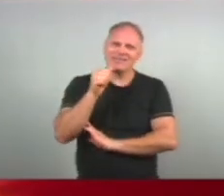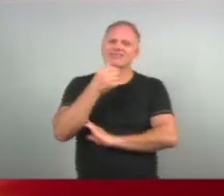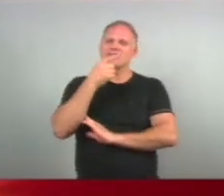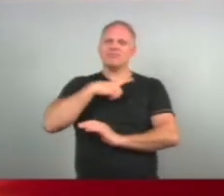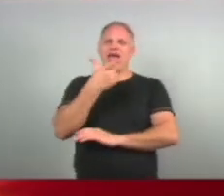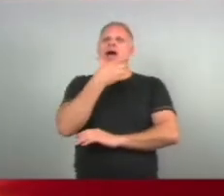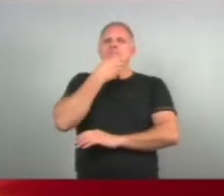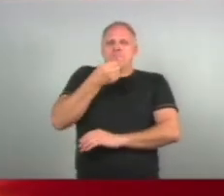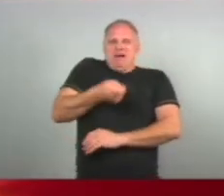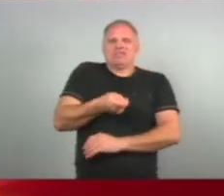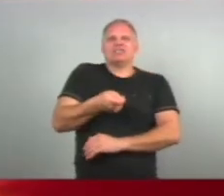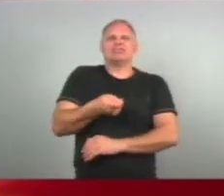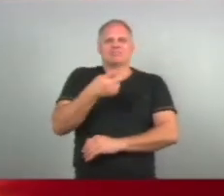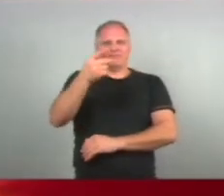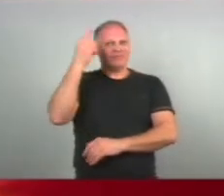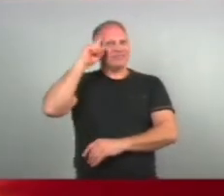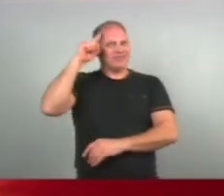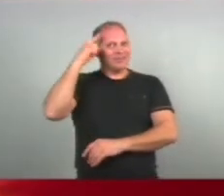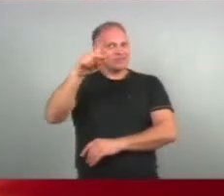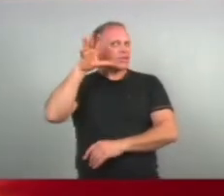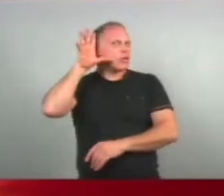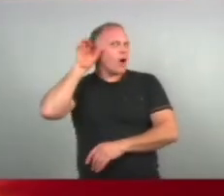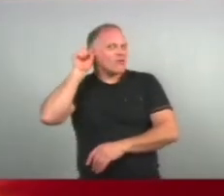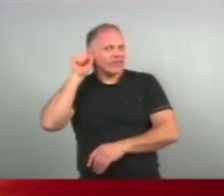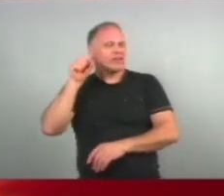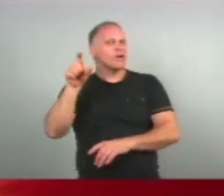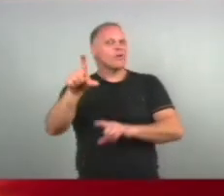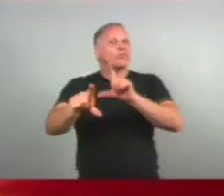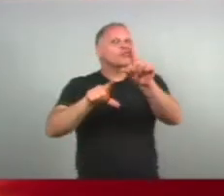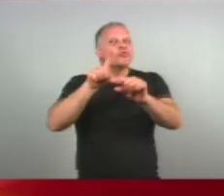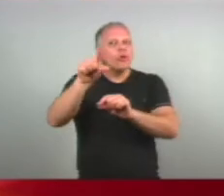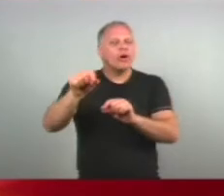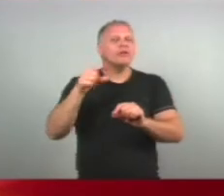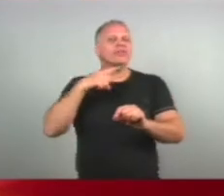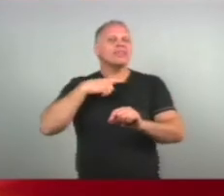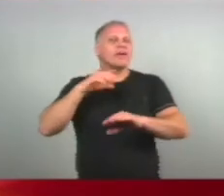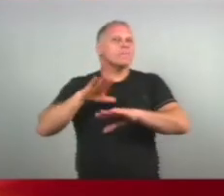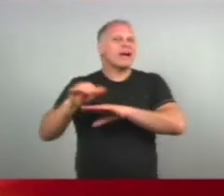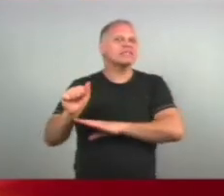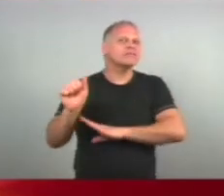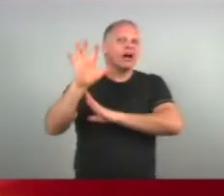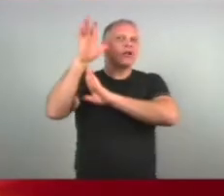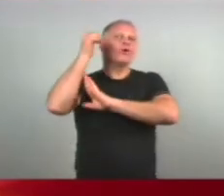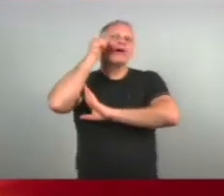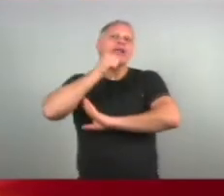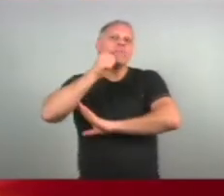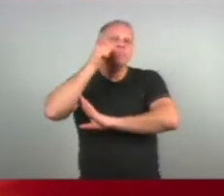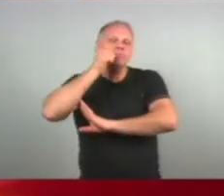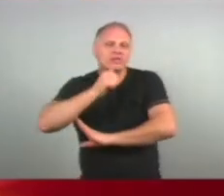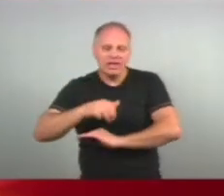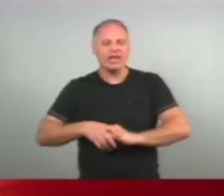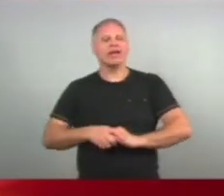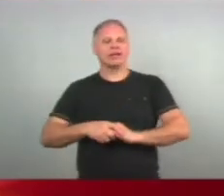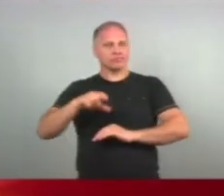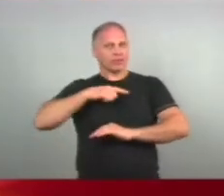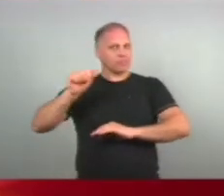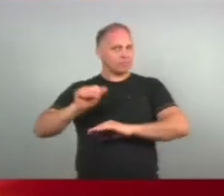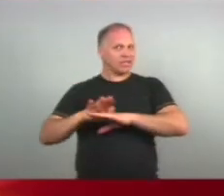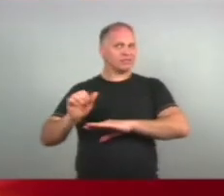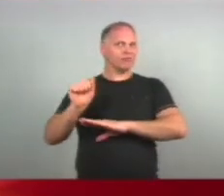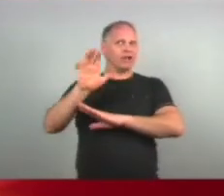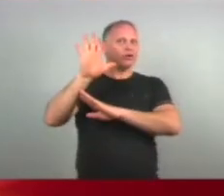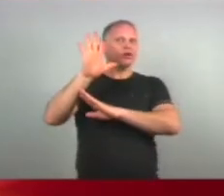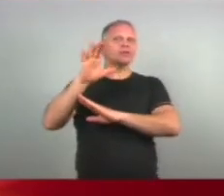a dia De vocês em casa Procurem aquilo Que cultive Né? O tradicionalismo Que cultive Os estilos